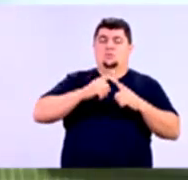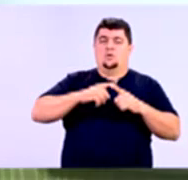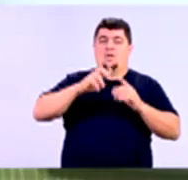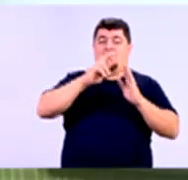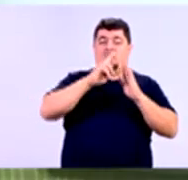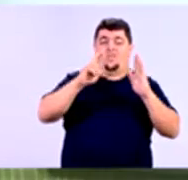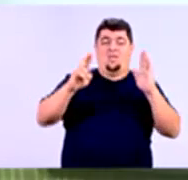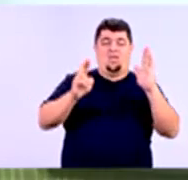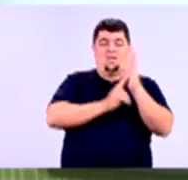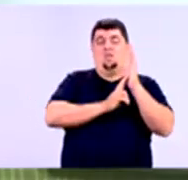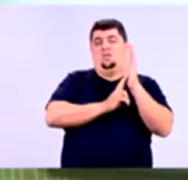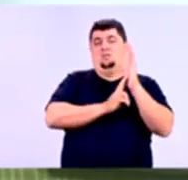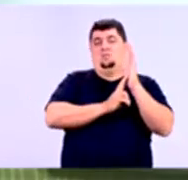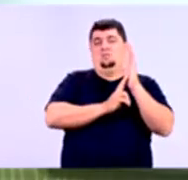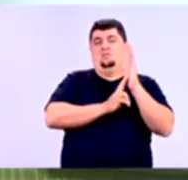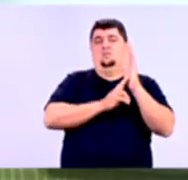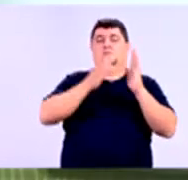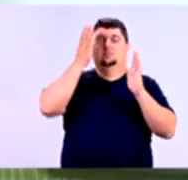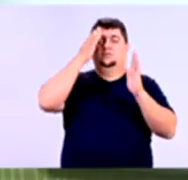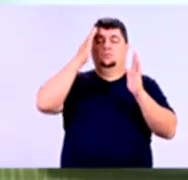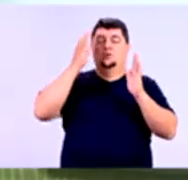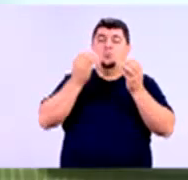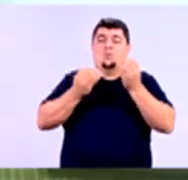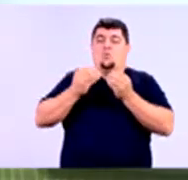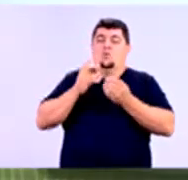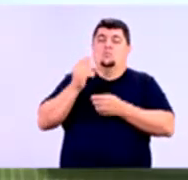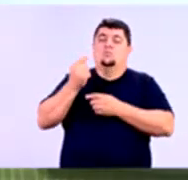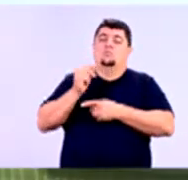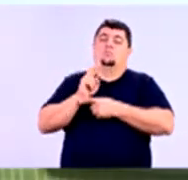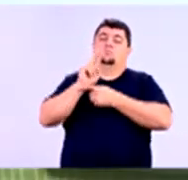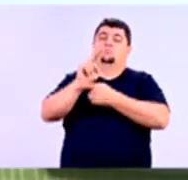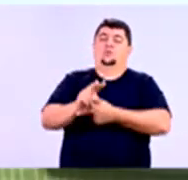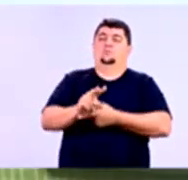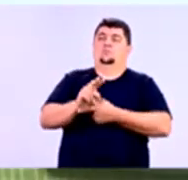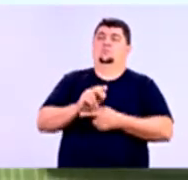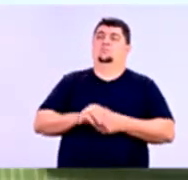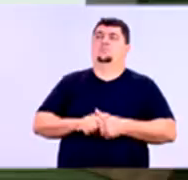uma norma de como está sendo concedido o crédito para os clientes.